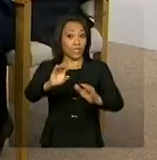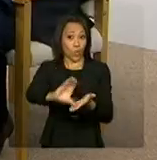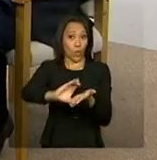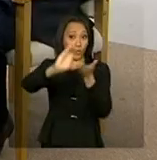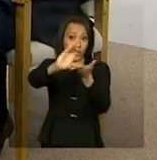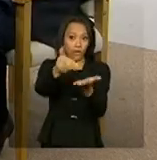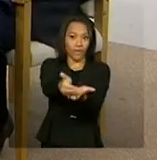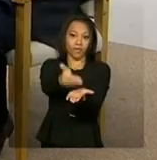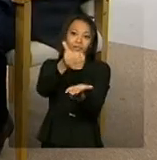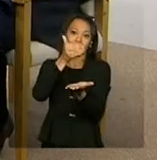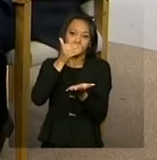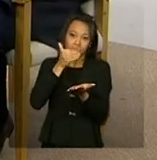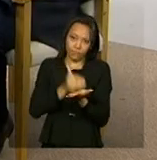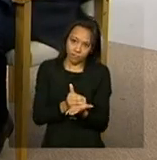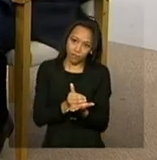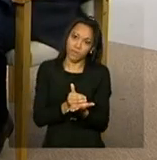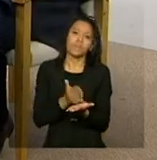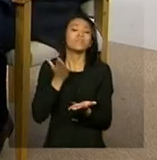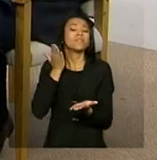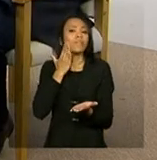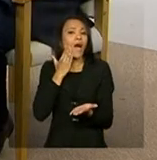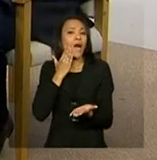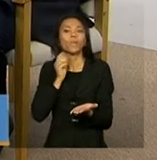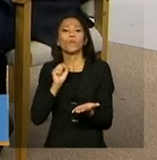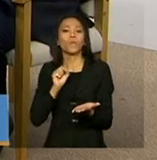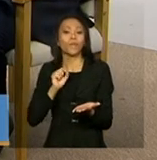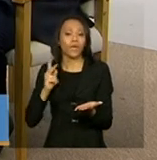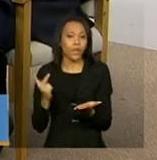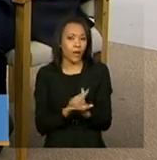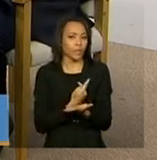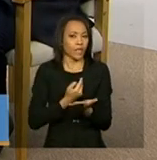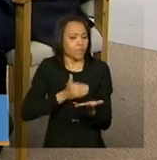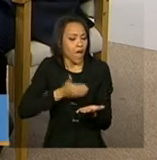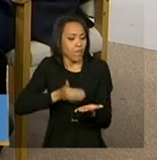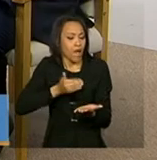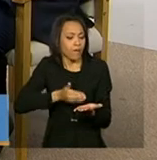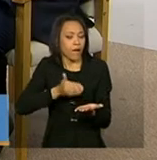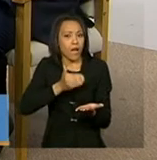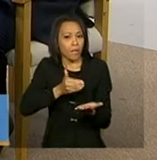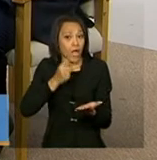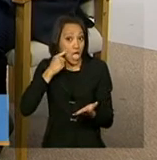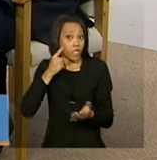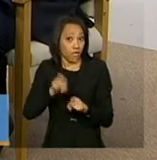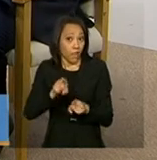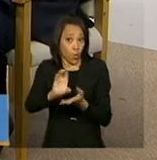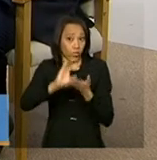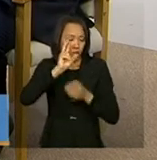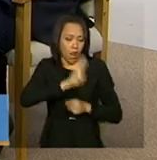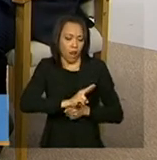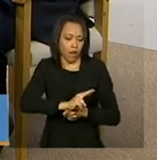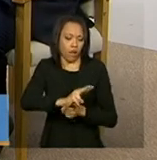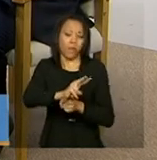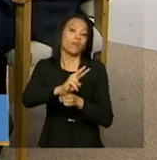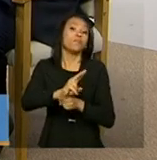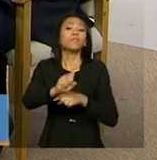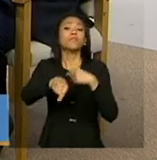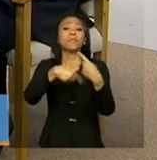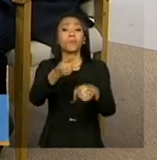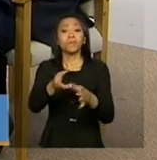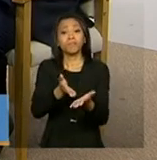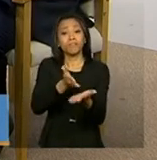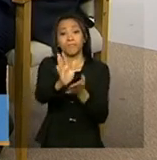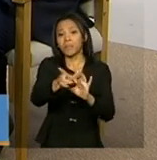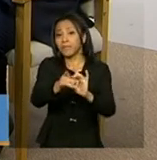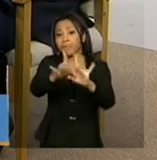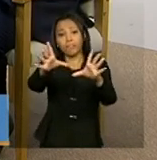antecipadamente, sabe do que é planejado, acompanha o que foi planejado, na hora de fazer a deliberação, análise das